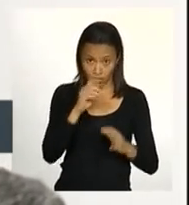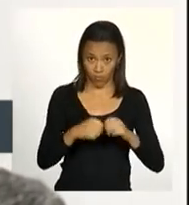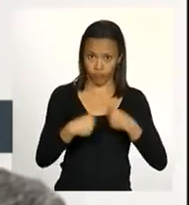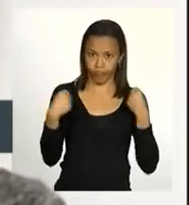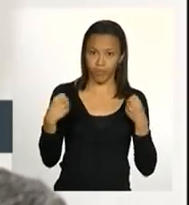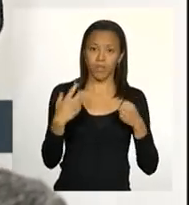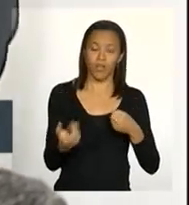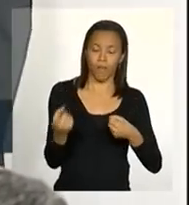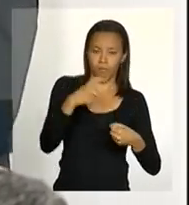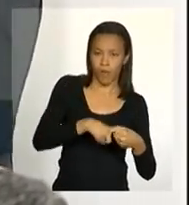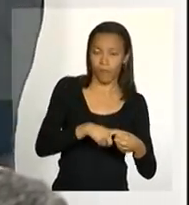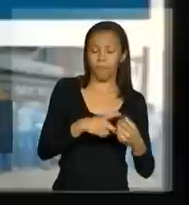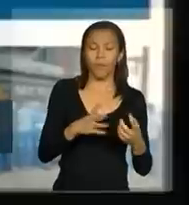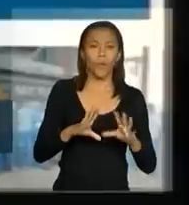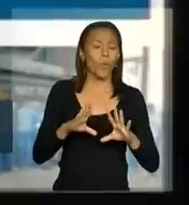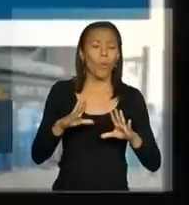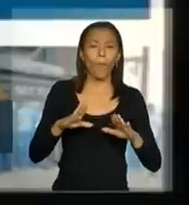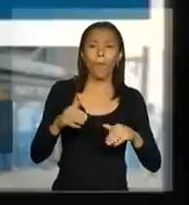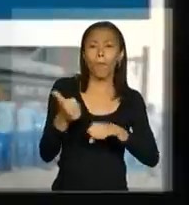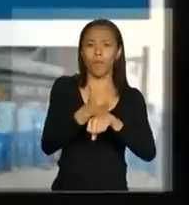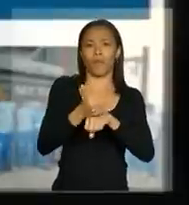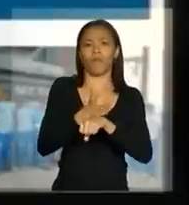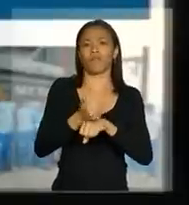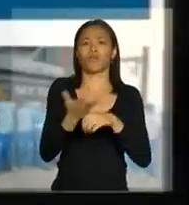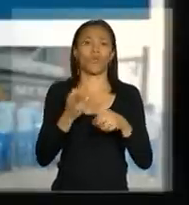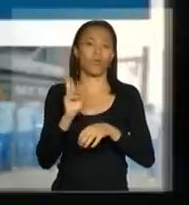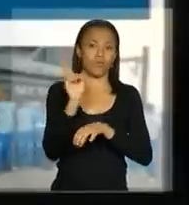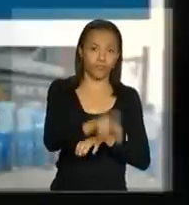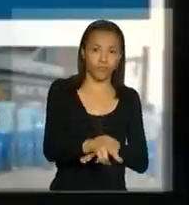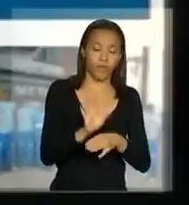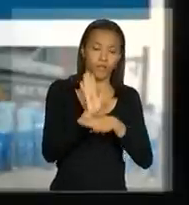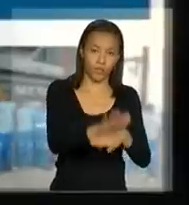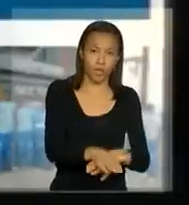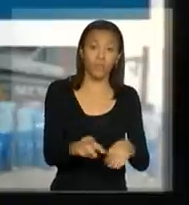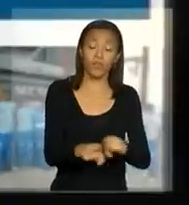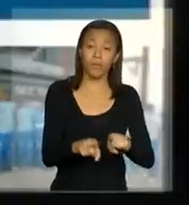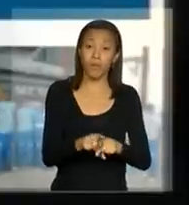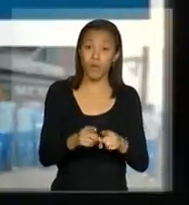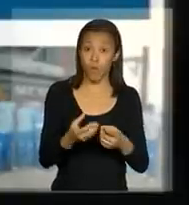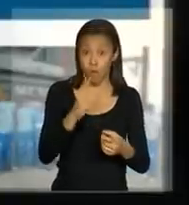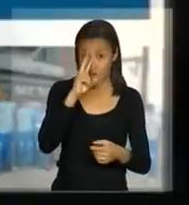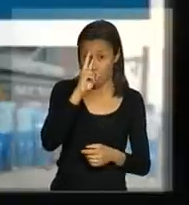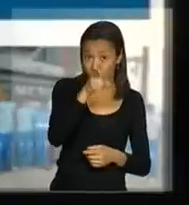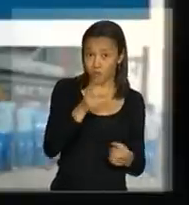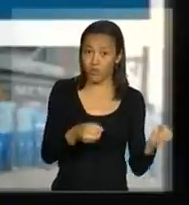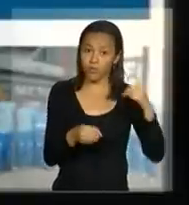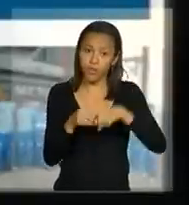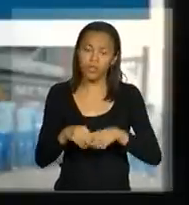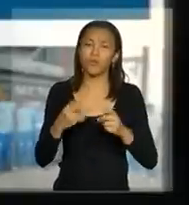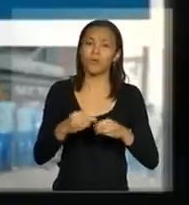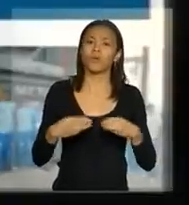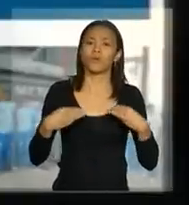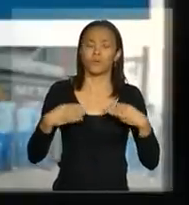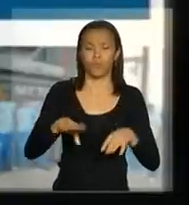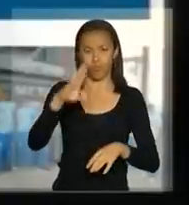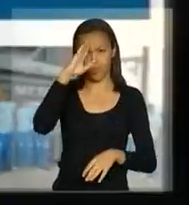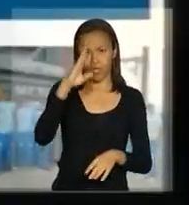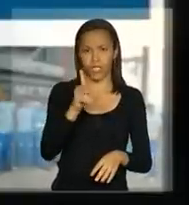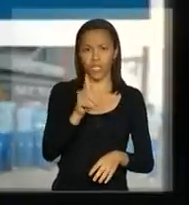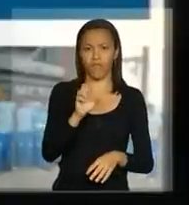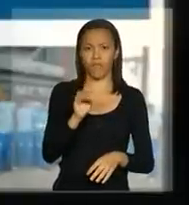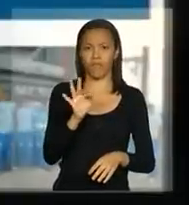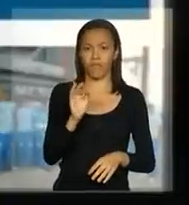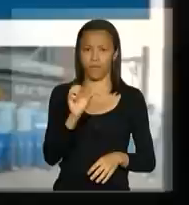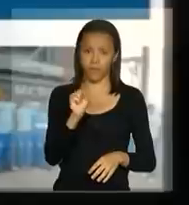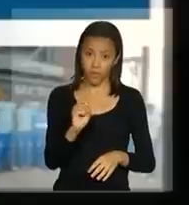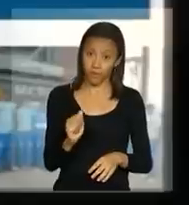da Organização Mundial de Saúde no melhor padrão de resposta. Contamos também com a forte cooperação do Ministério da Defesa sempre, sobretudo, para a parte